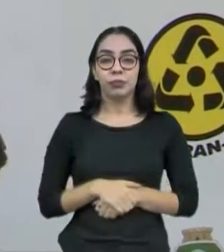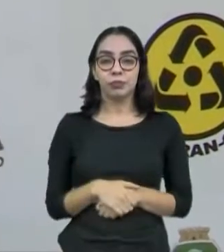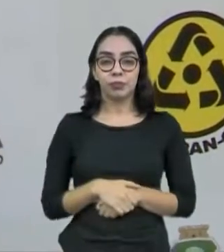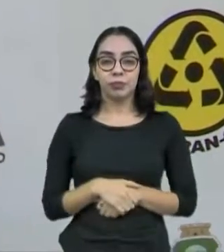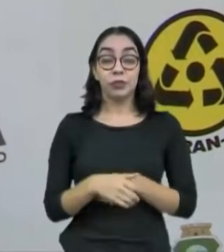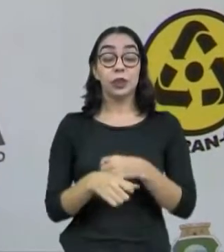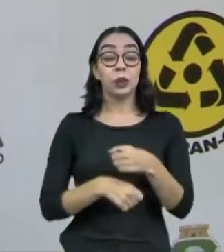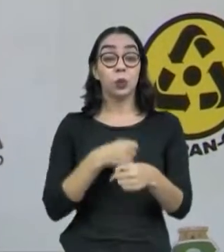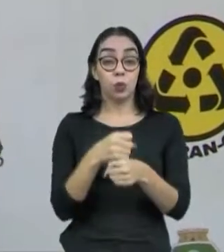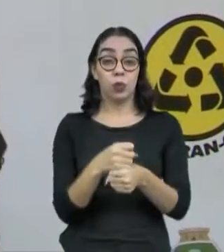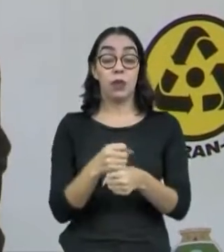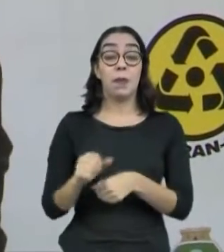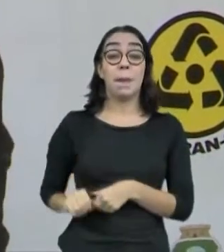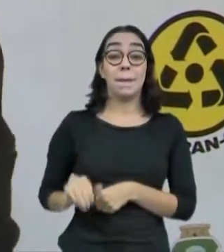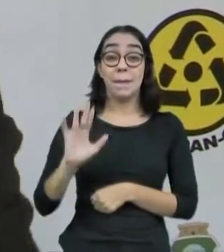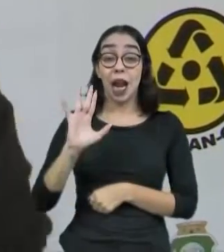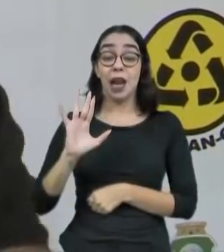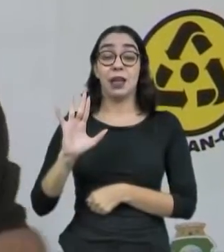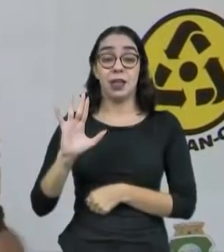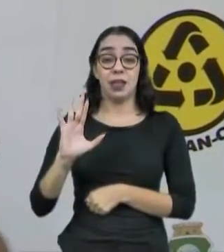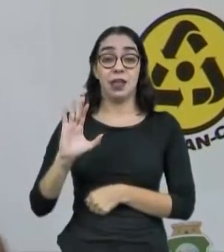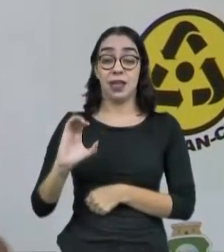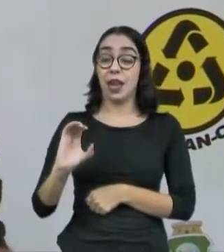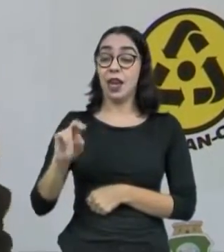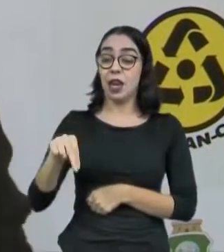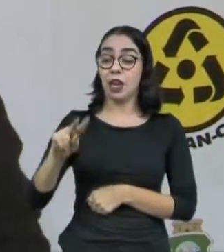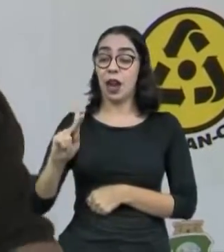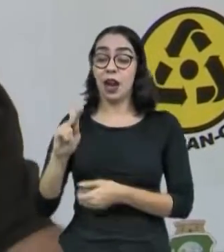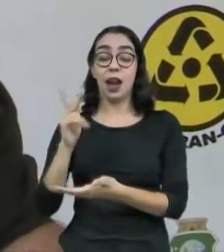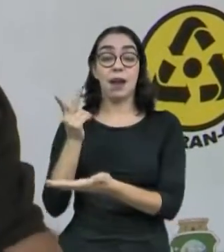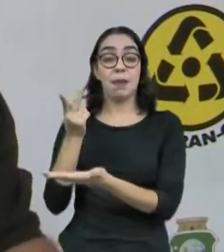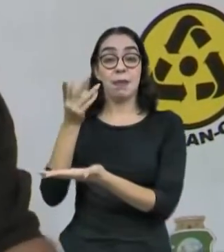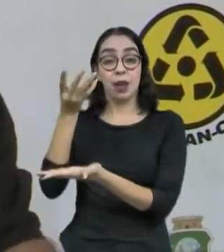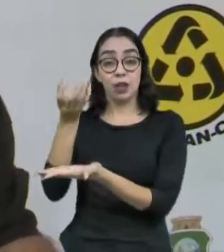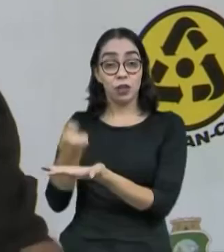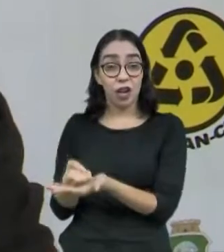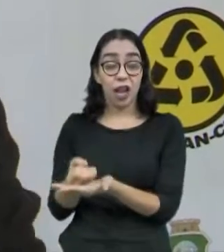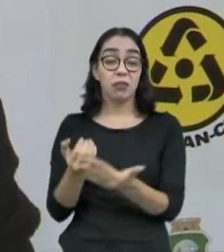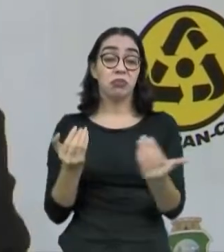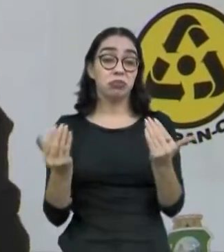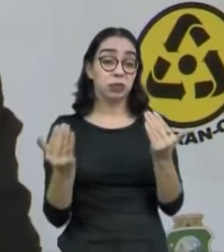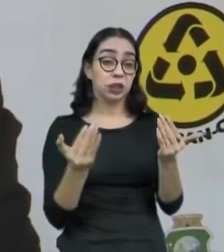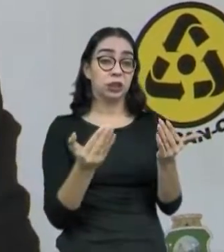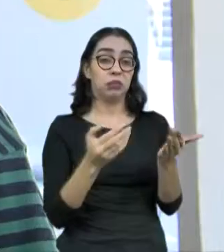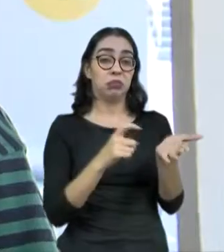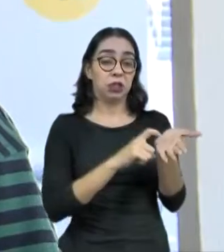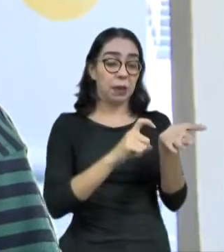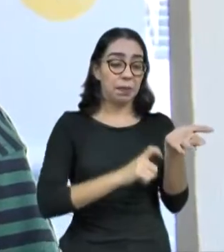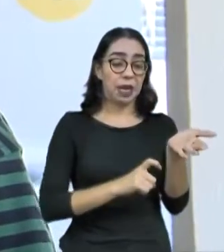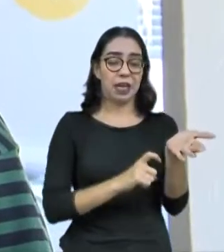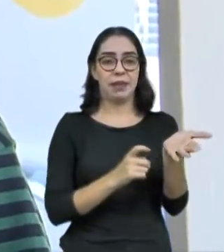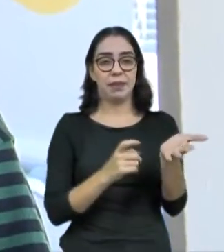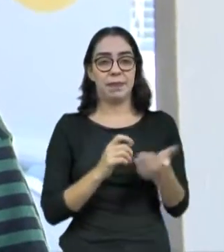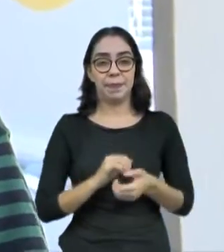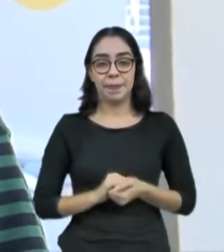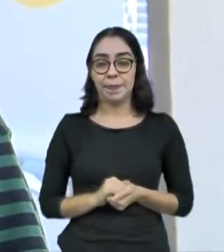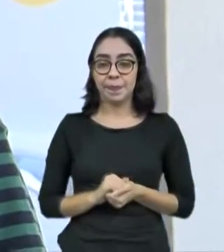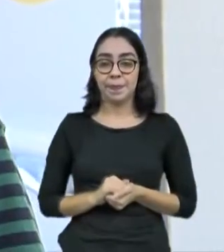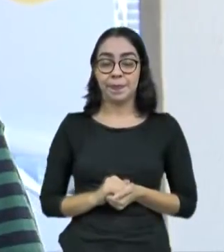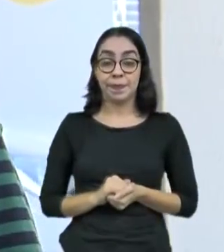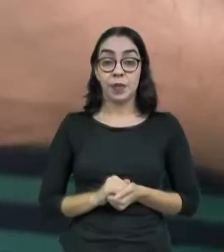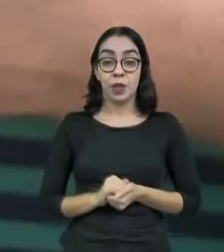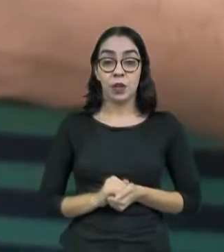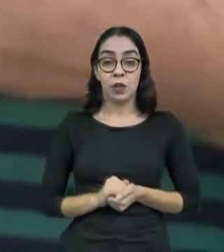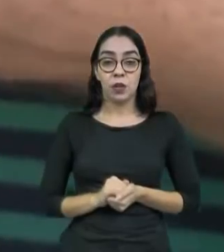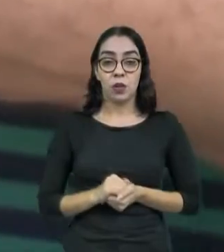carteiras digitais baixadas do que propriamente o processo de renovação da carteira. O jornalista César Antônio